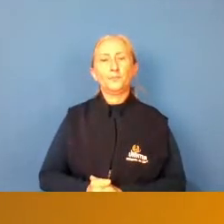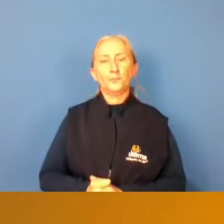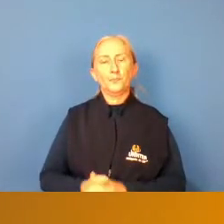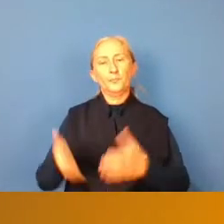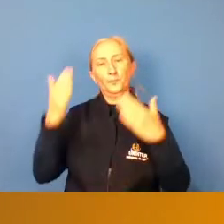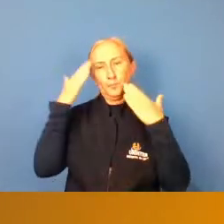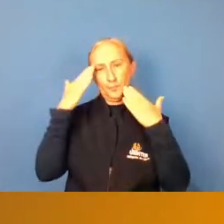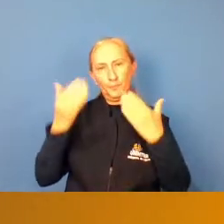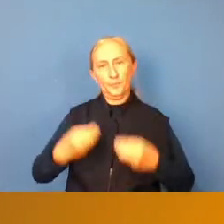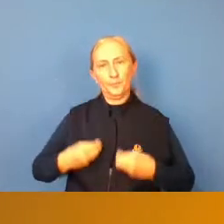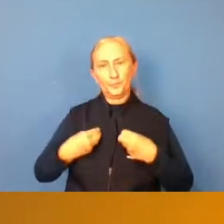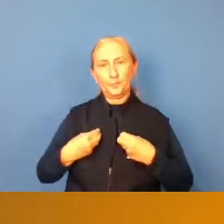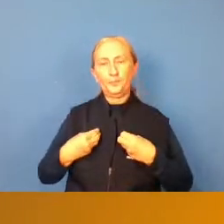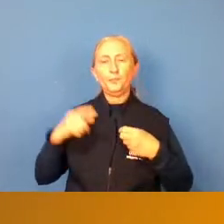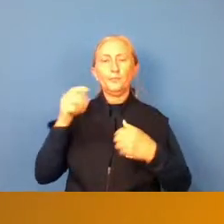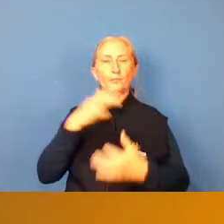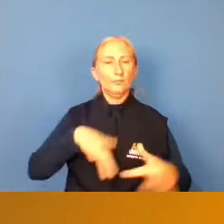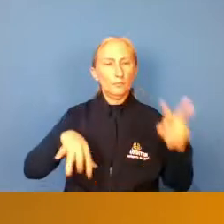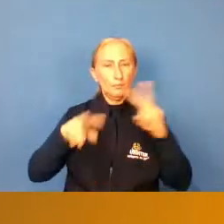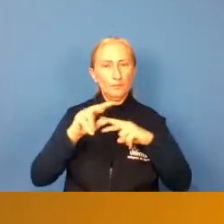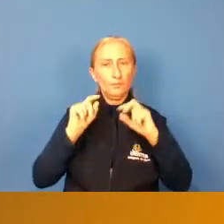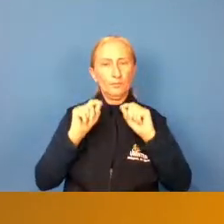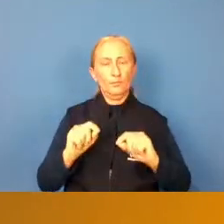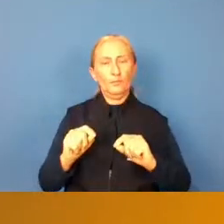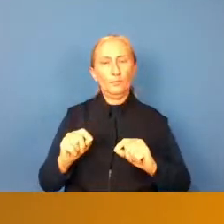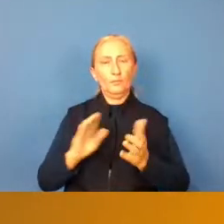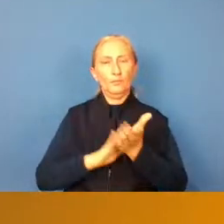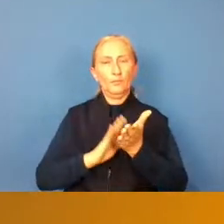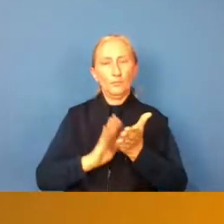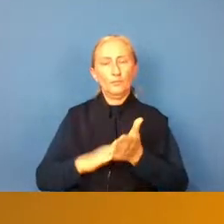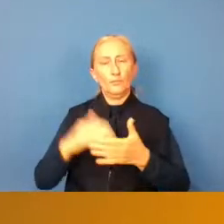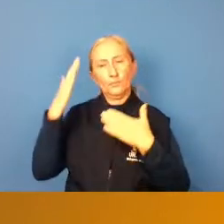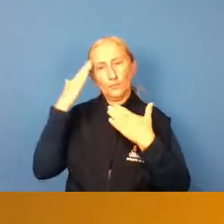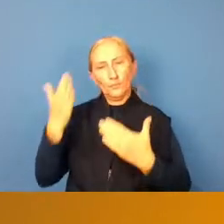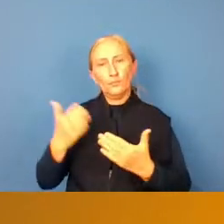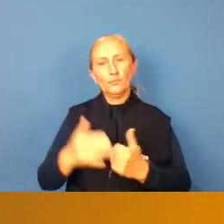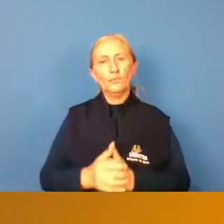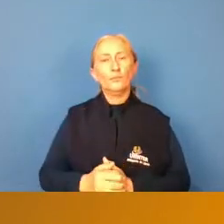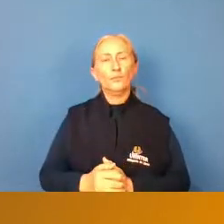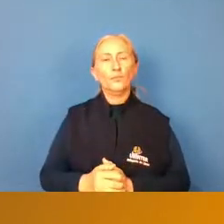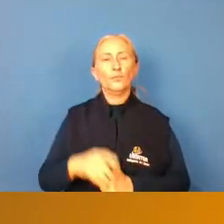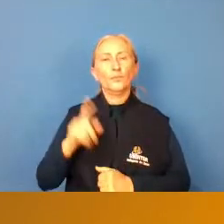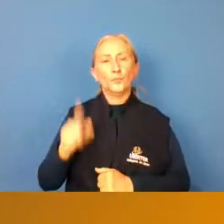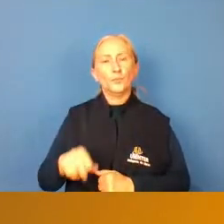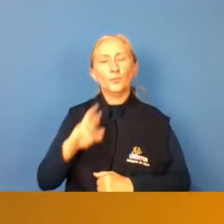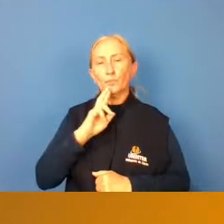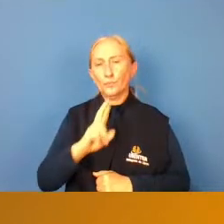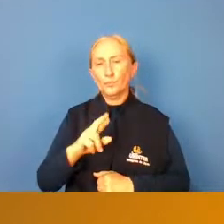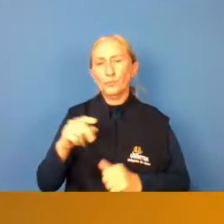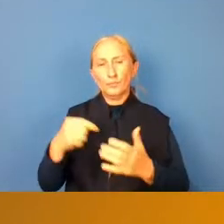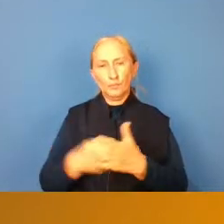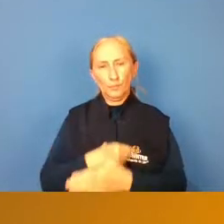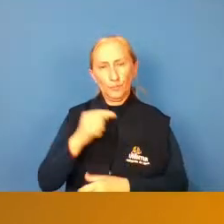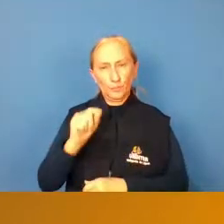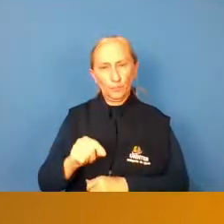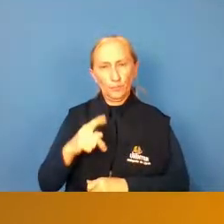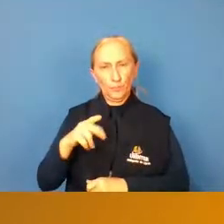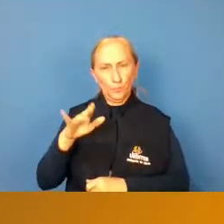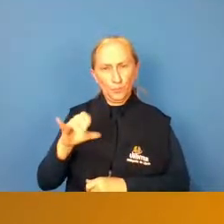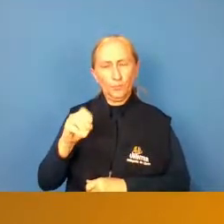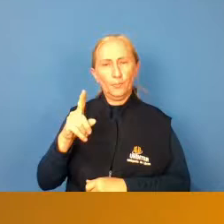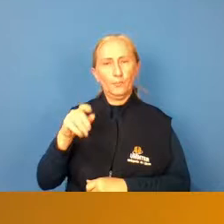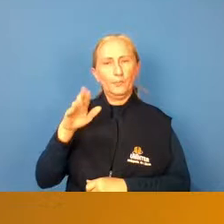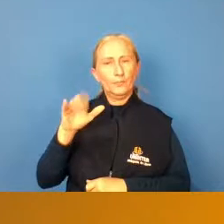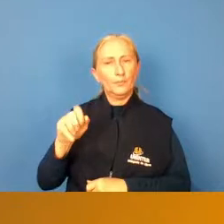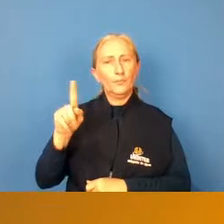agradecimento primeiro ali todo mundo que elogiou ali gratidão eu só quero responder uma pergunta acho que foi do Paulo André